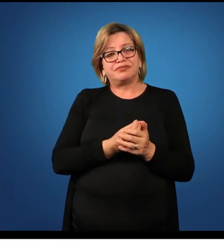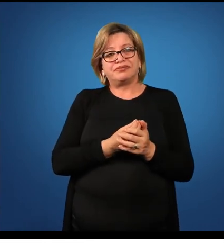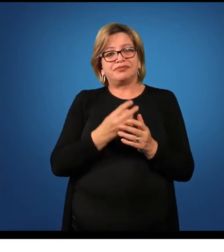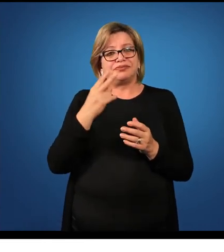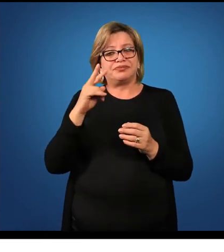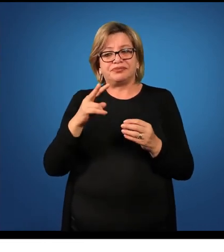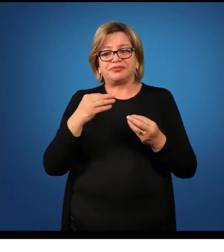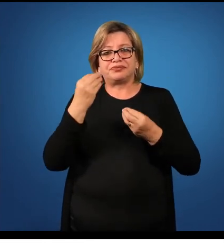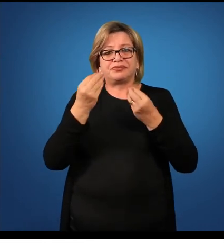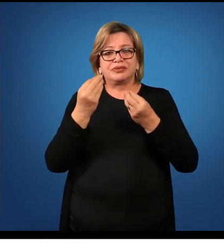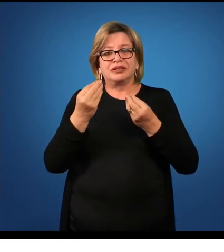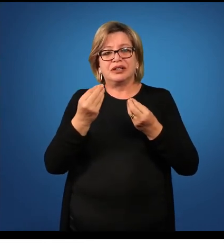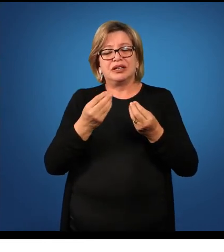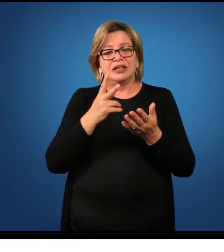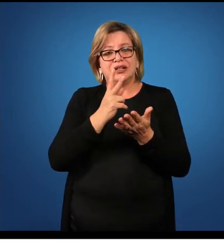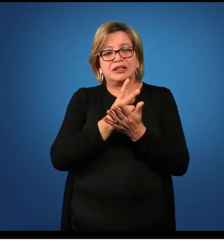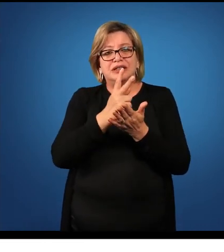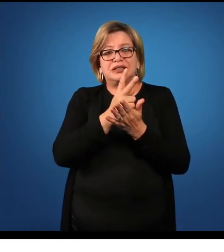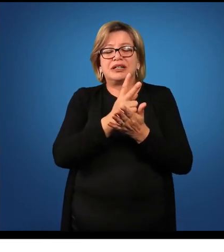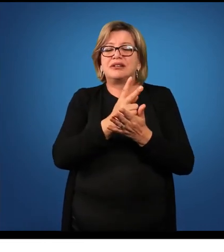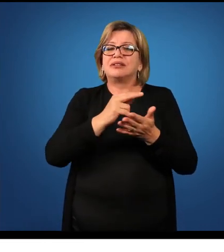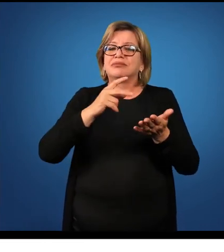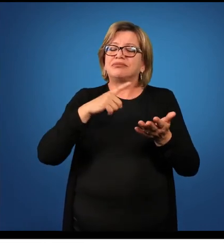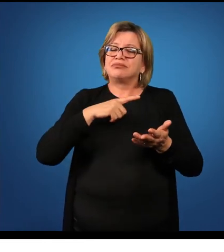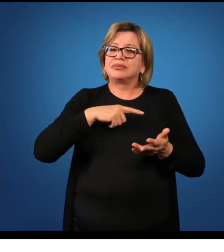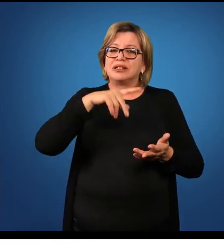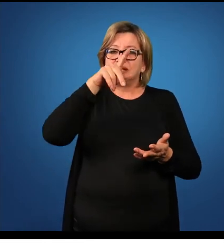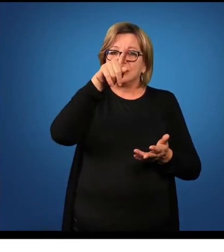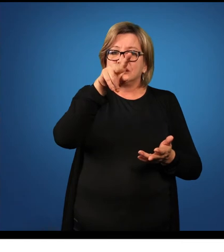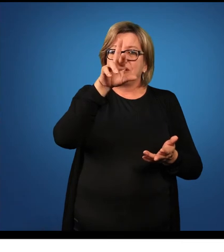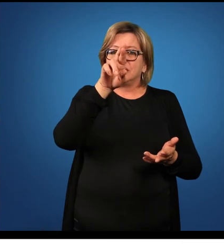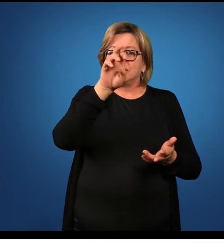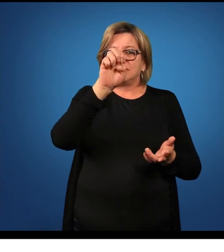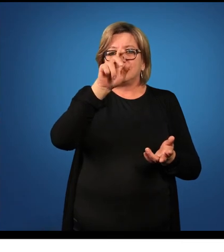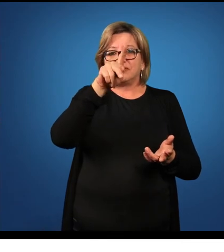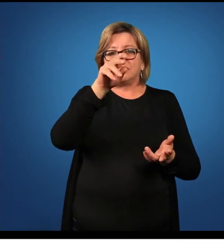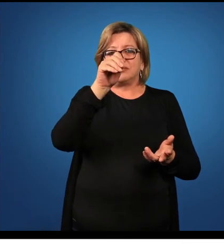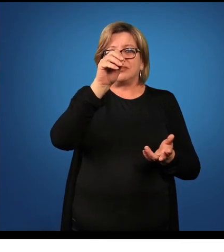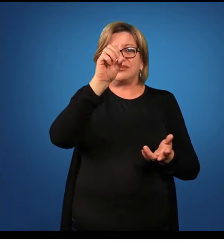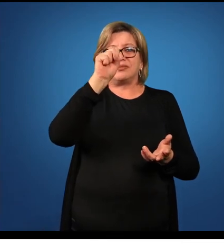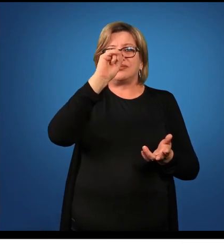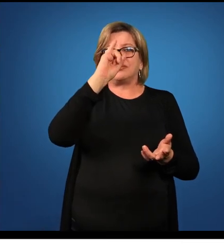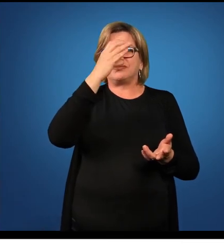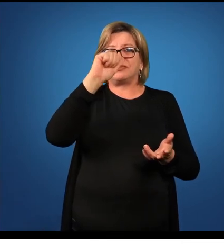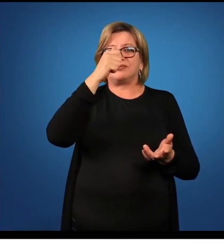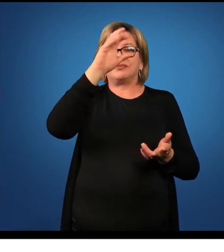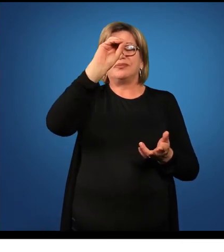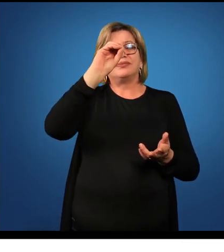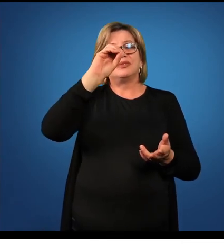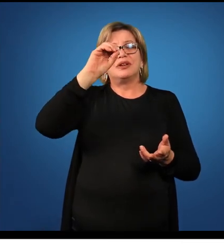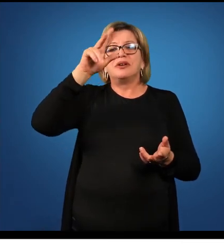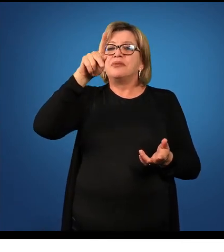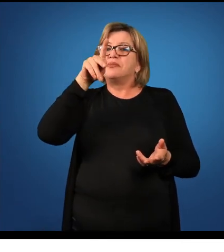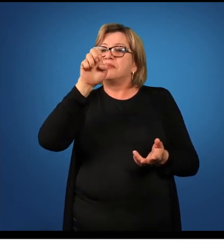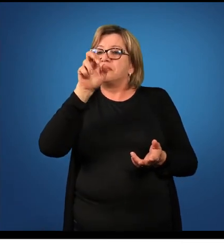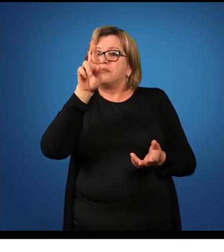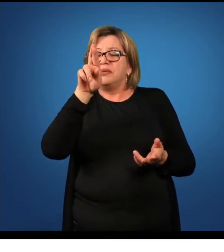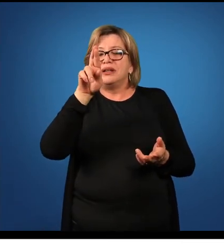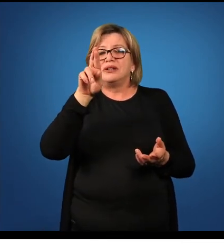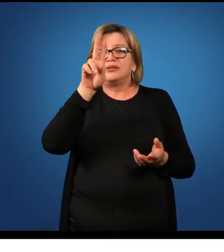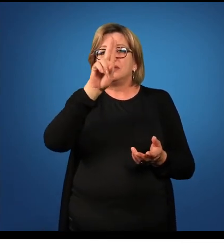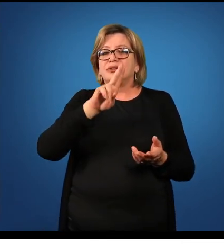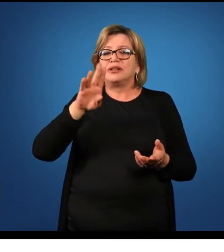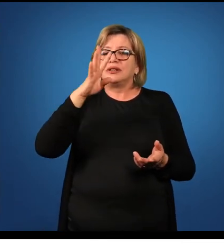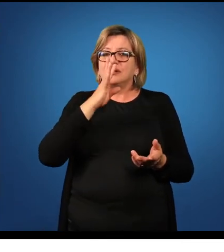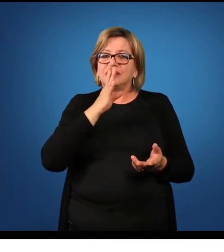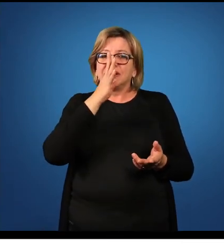anos então eu uso a preposição per mais o caso acusativo quatro